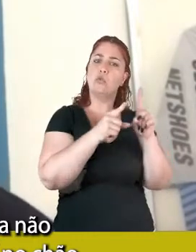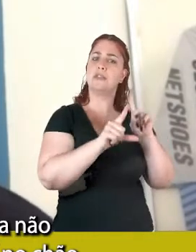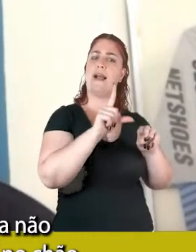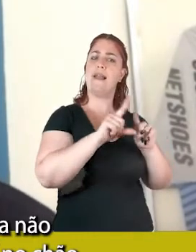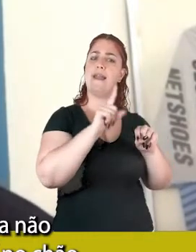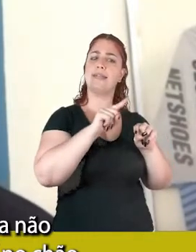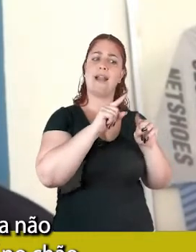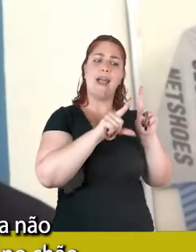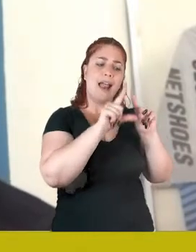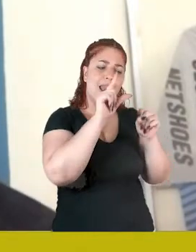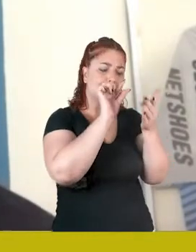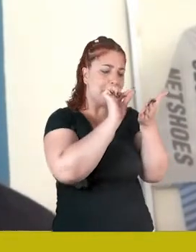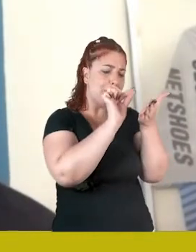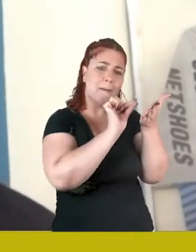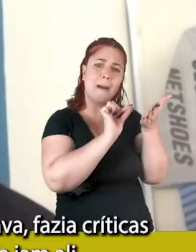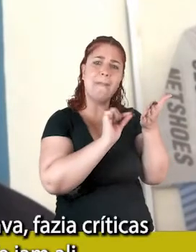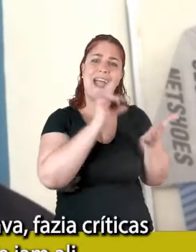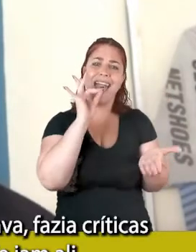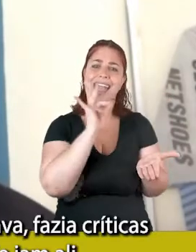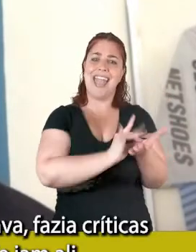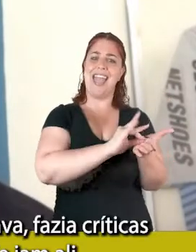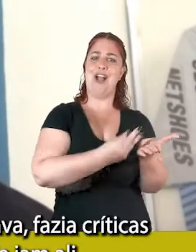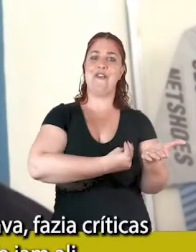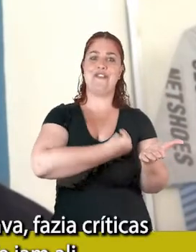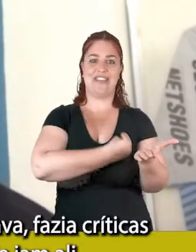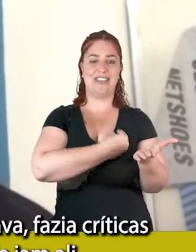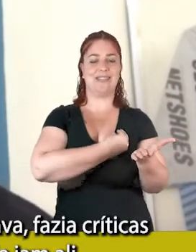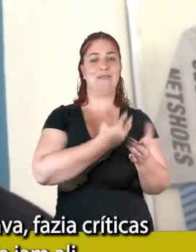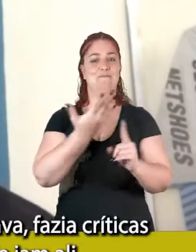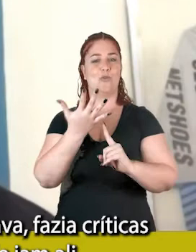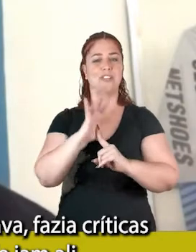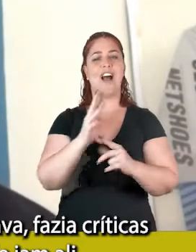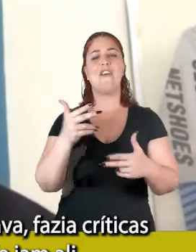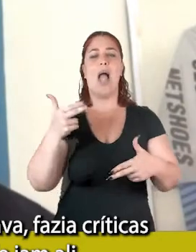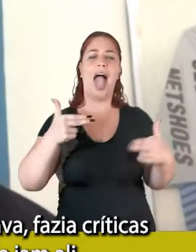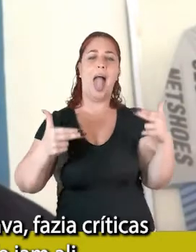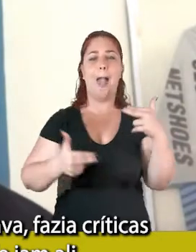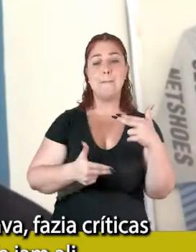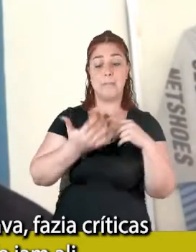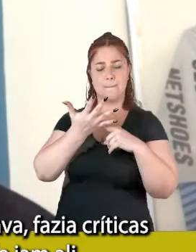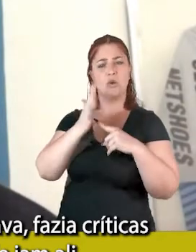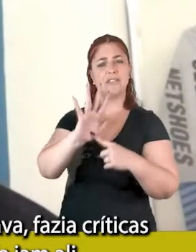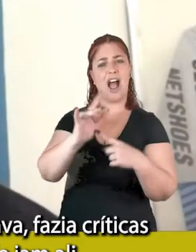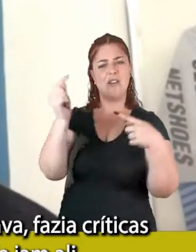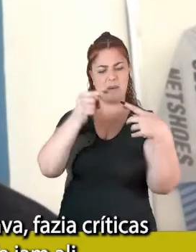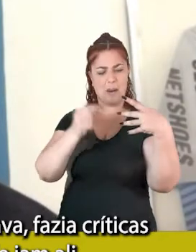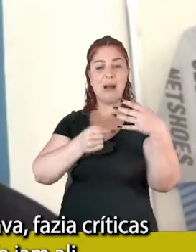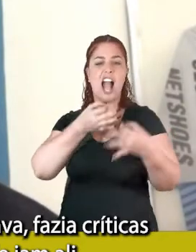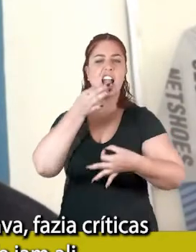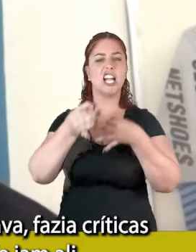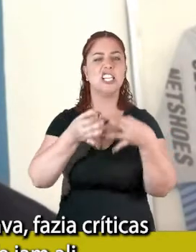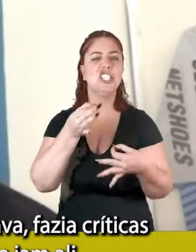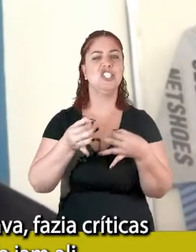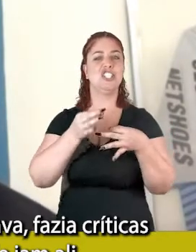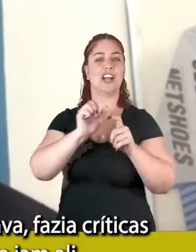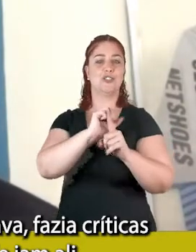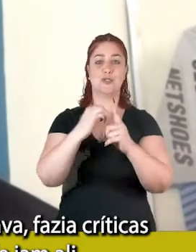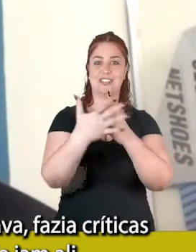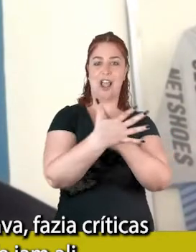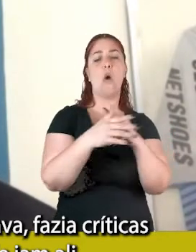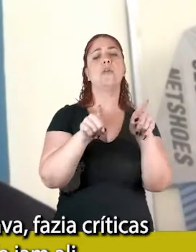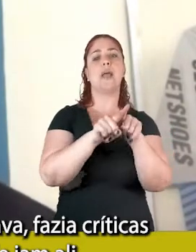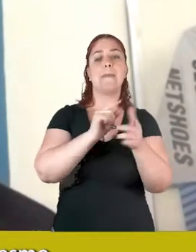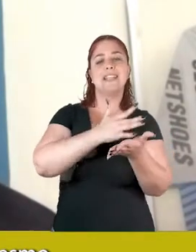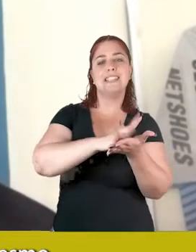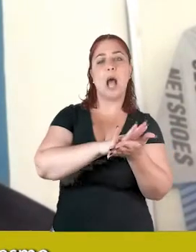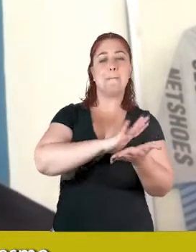época era uma época de pé no chão, onde o rap mostrava, apontava, fazia críticas e o samba,